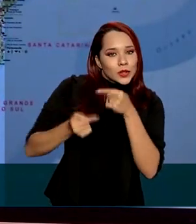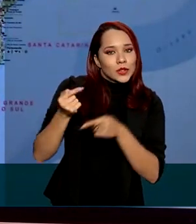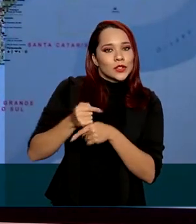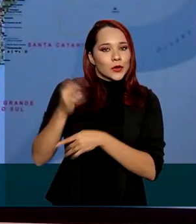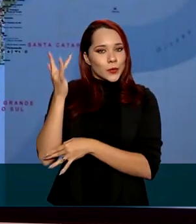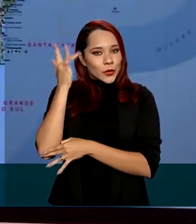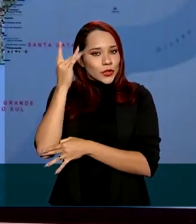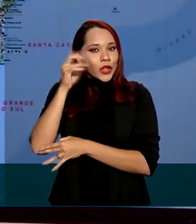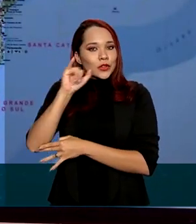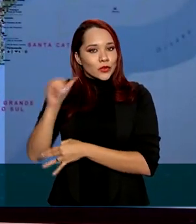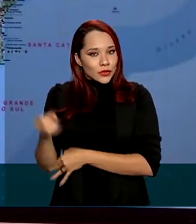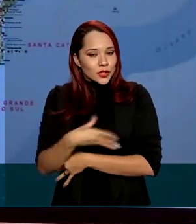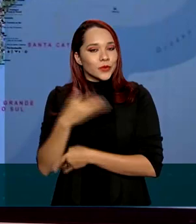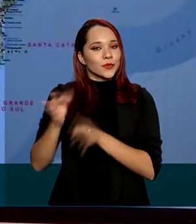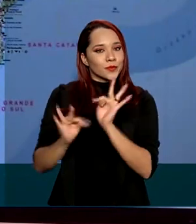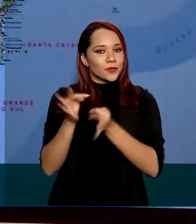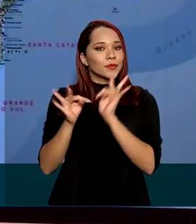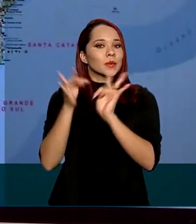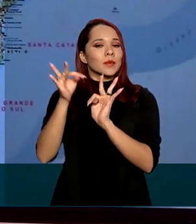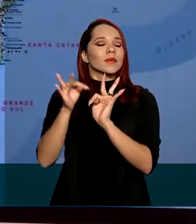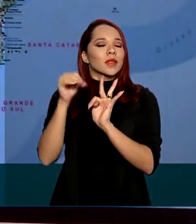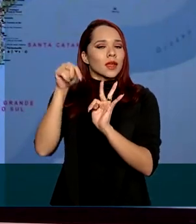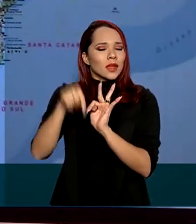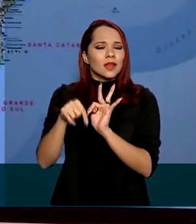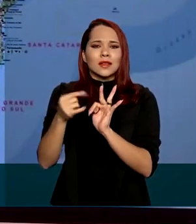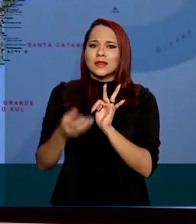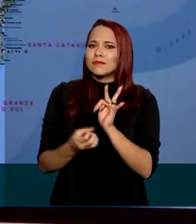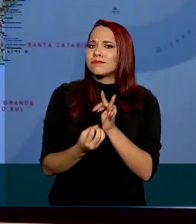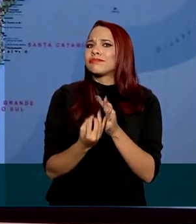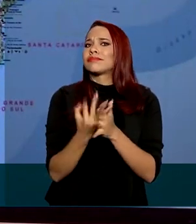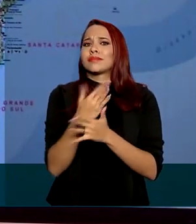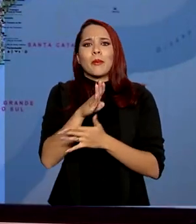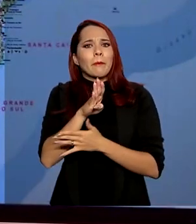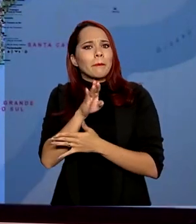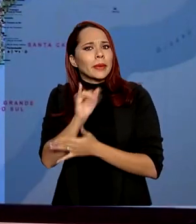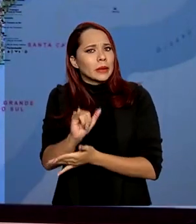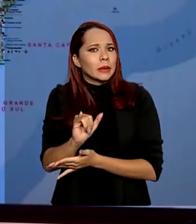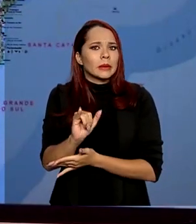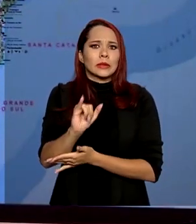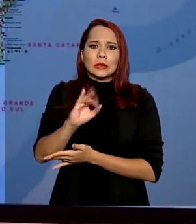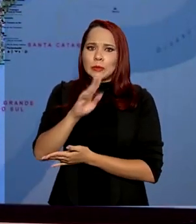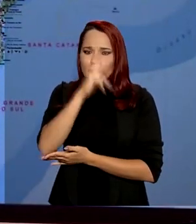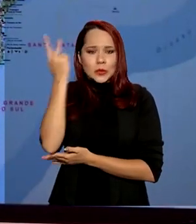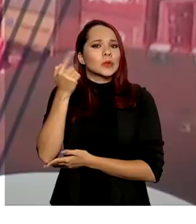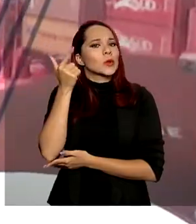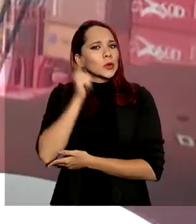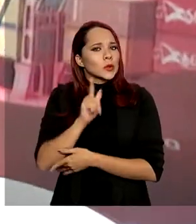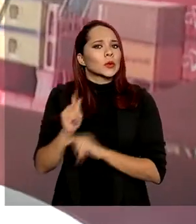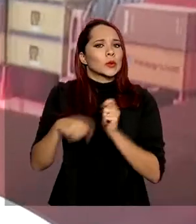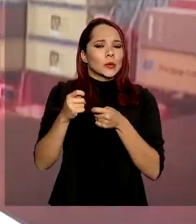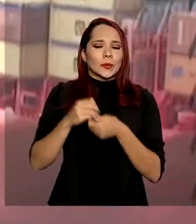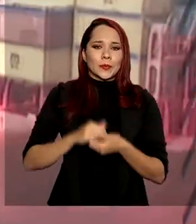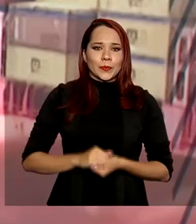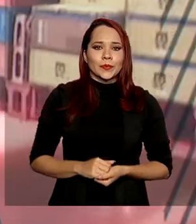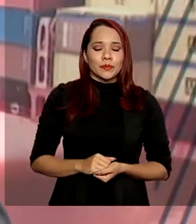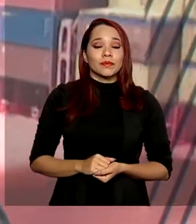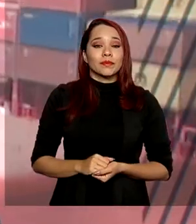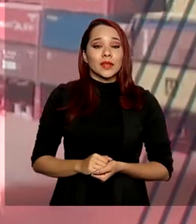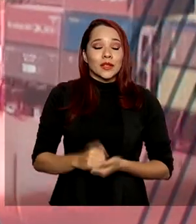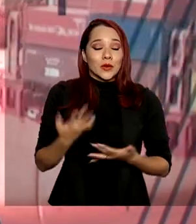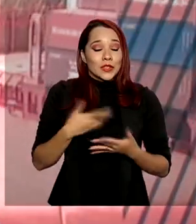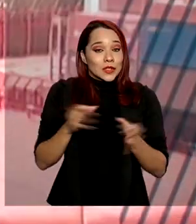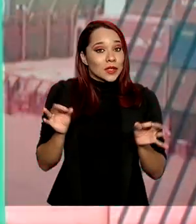inovação tecnológica e que muitos bilhões poderão também ser economizados. A gente